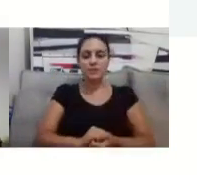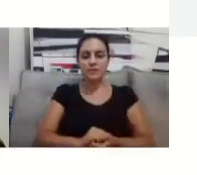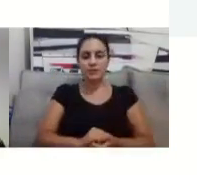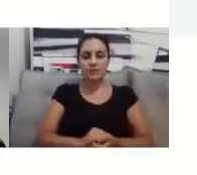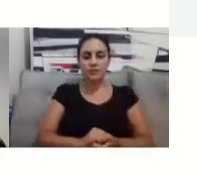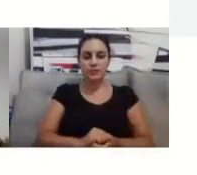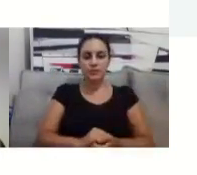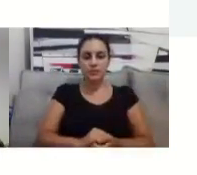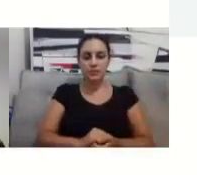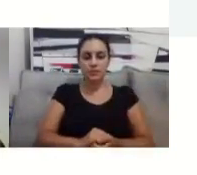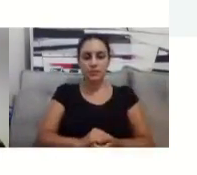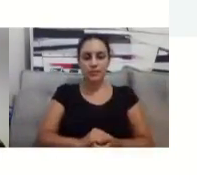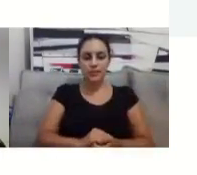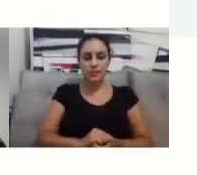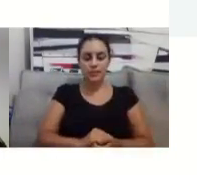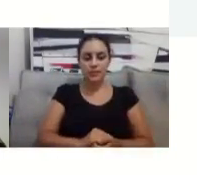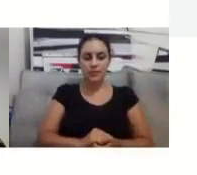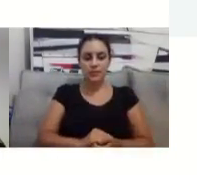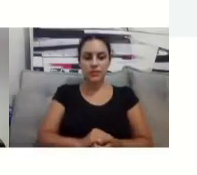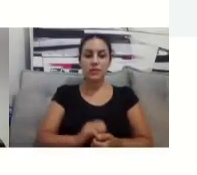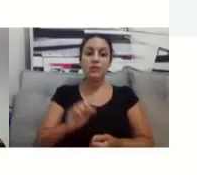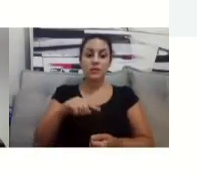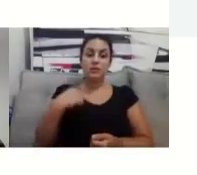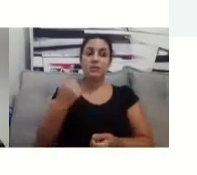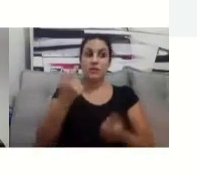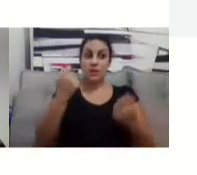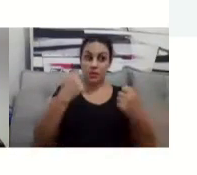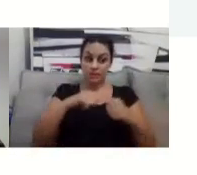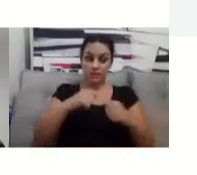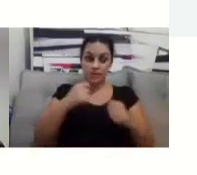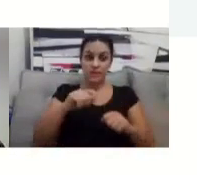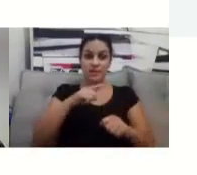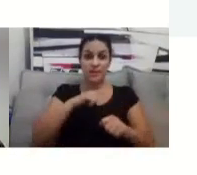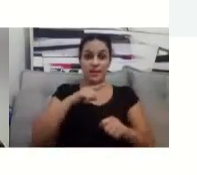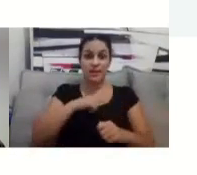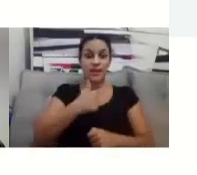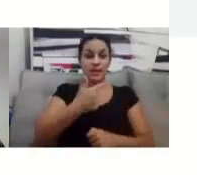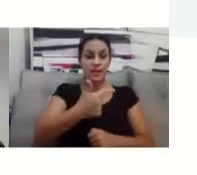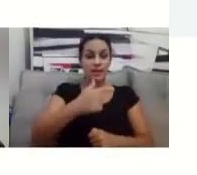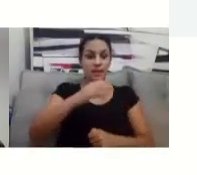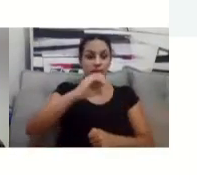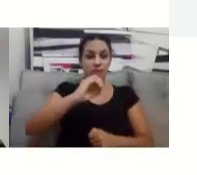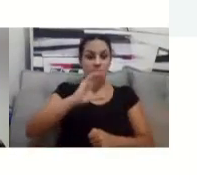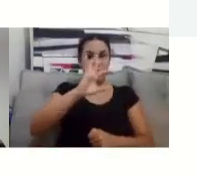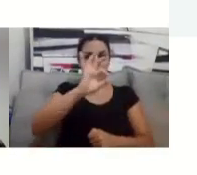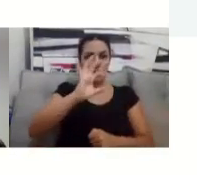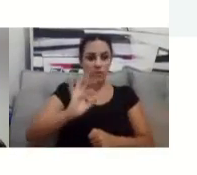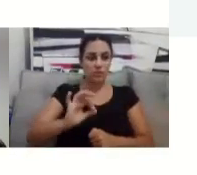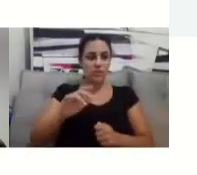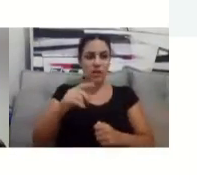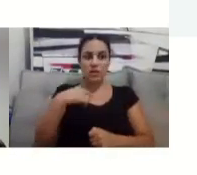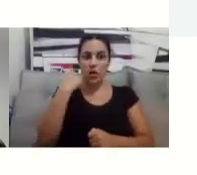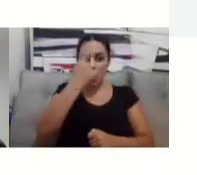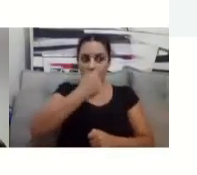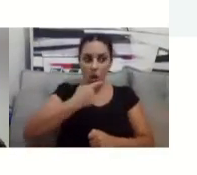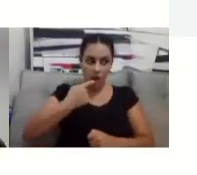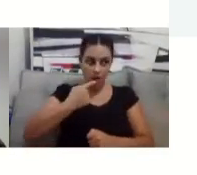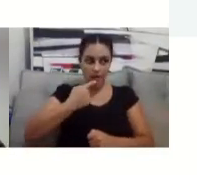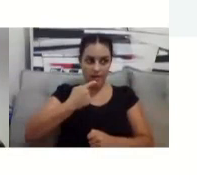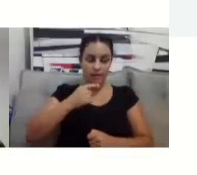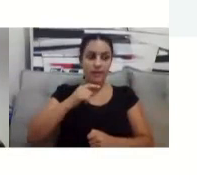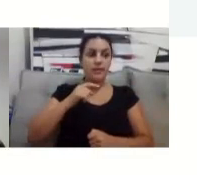cumprir, nós temos a obrigação de cumprir 20% da nossa carga horária de modo presencial, entendeu?